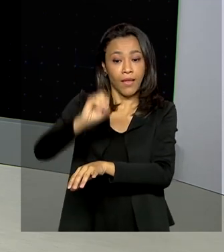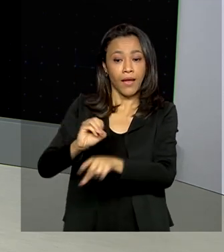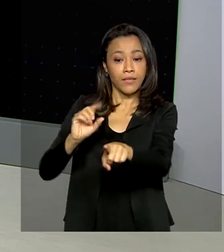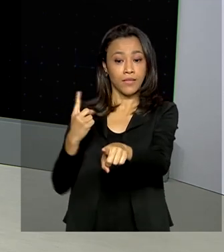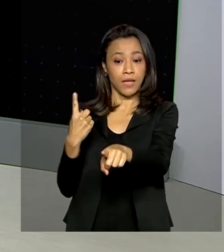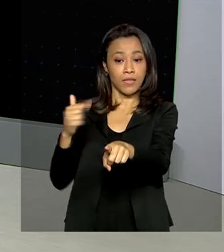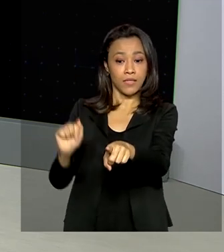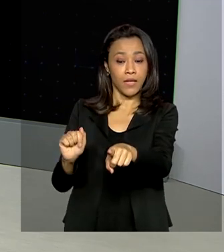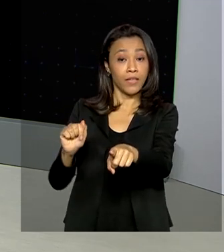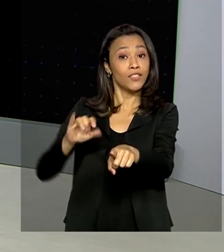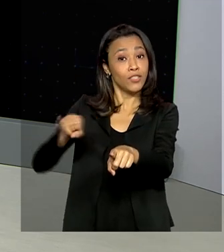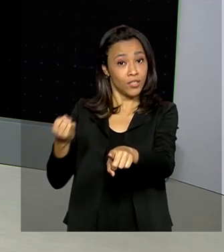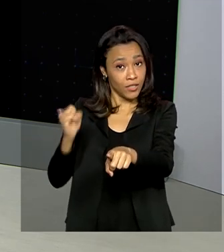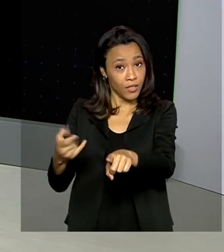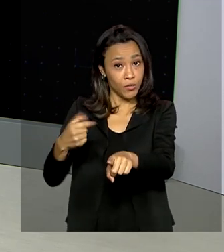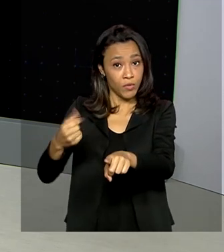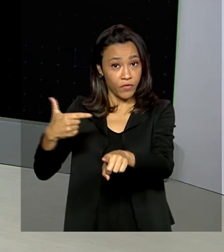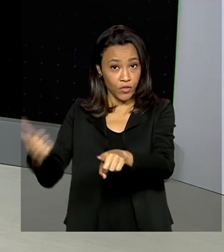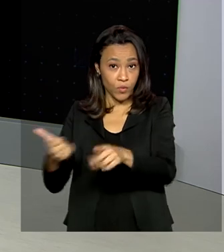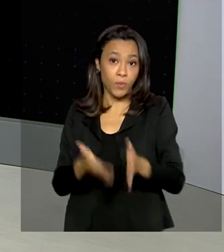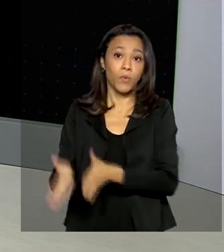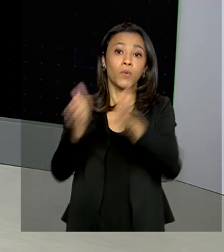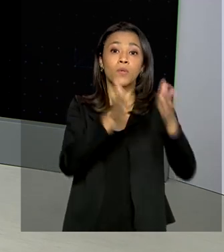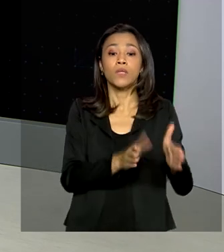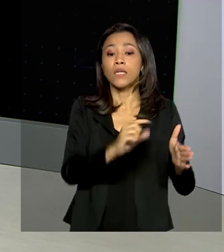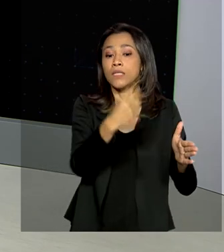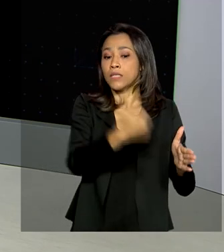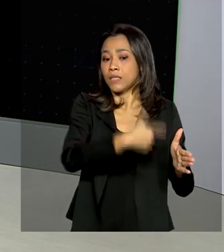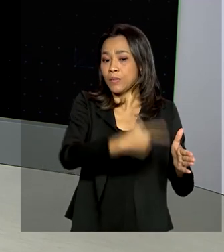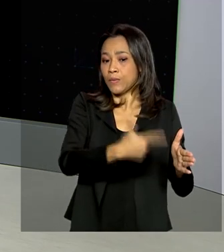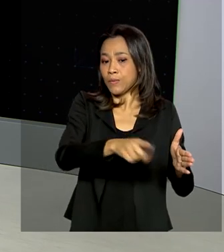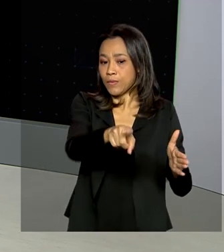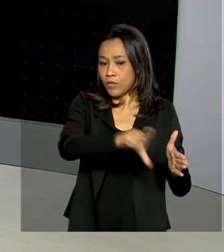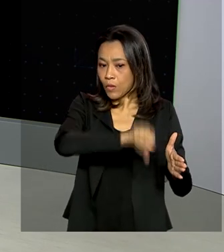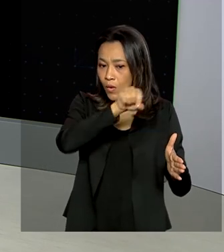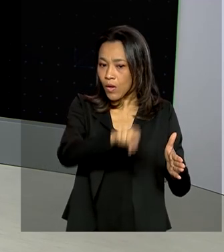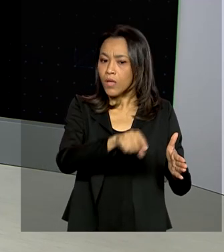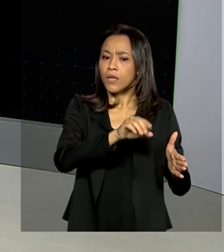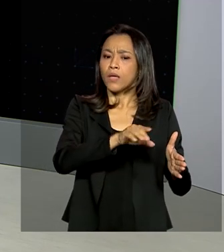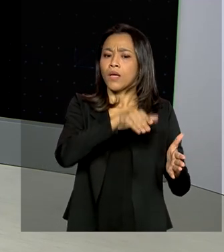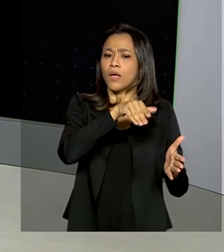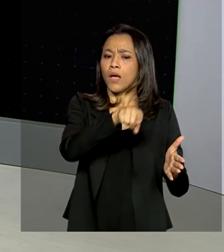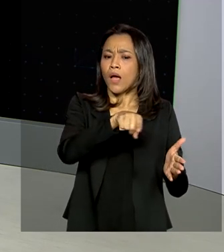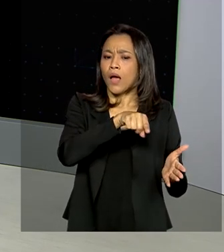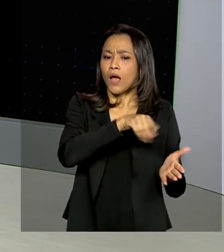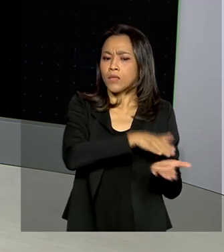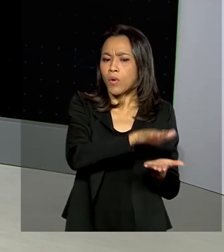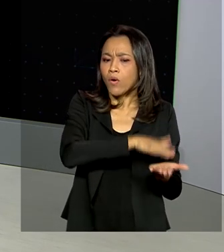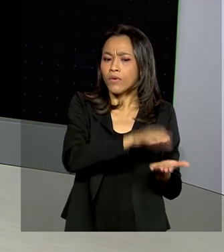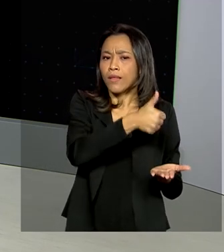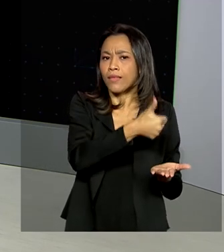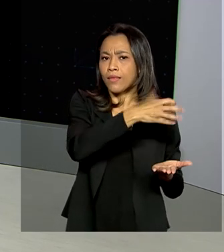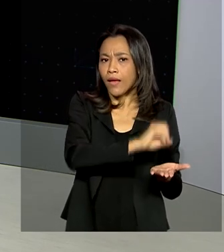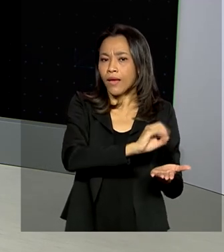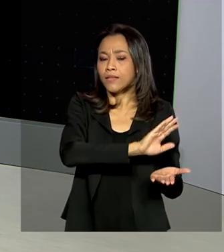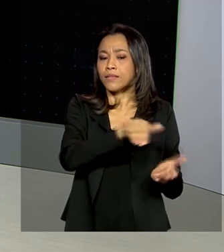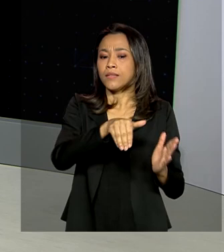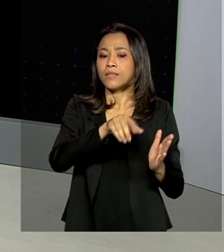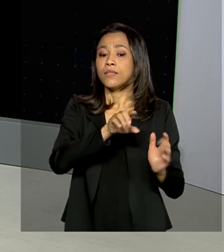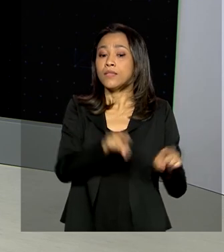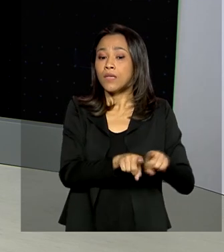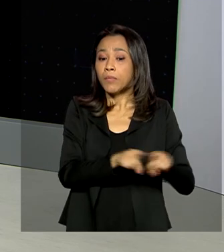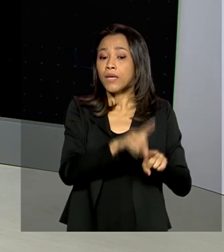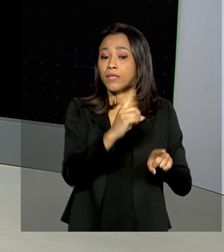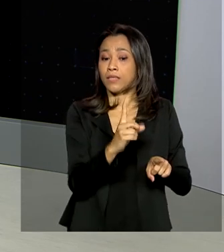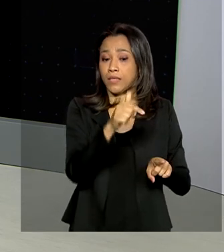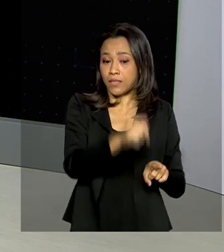janeiro de 2021. Na segunda opção, o exame seria realizado no dia 10 e 17 de janeiro